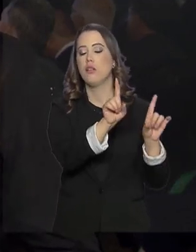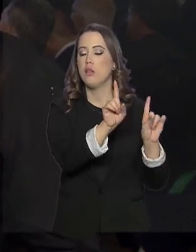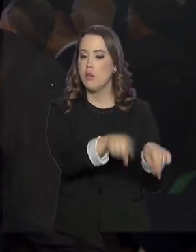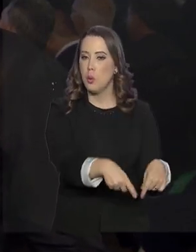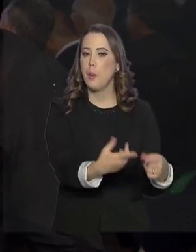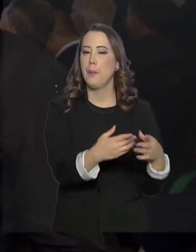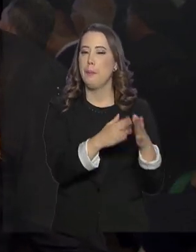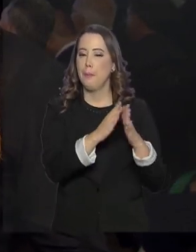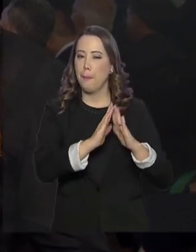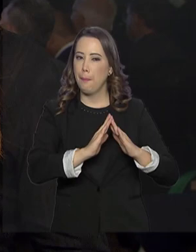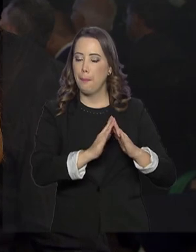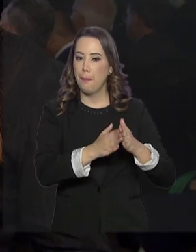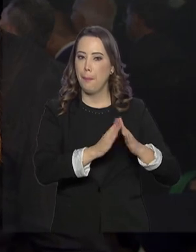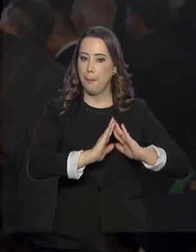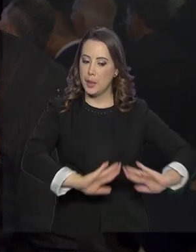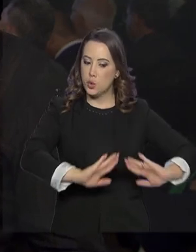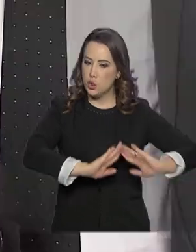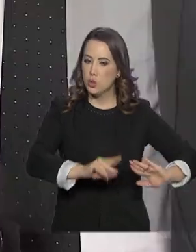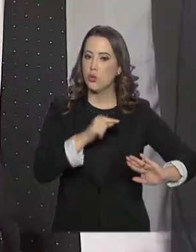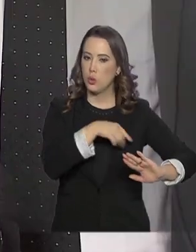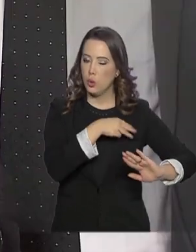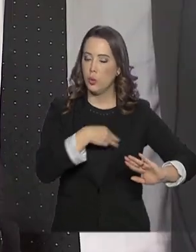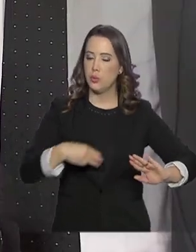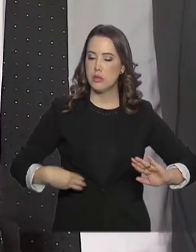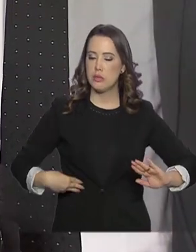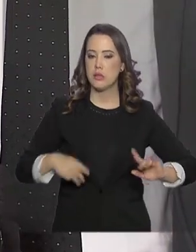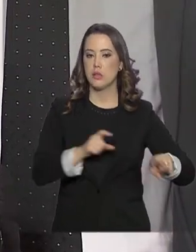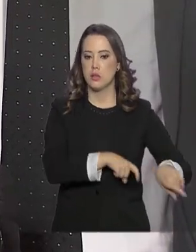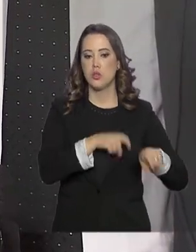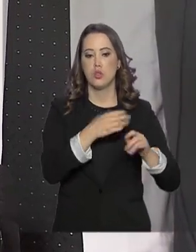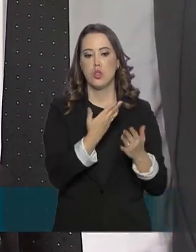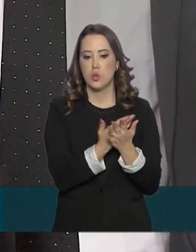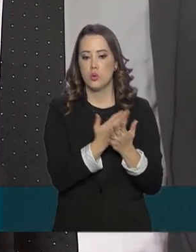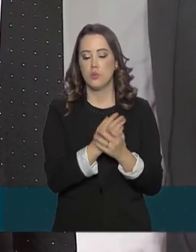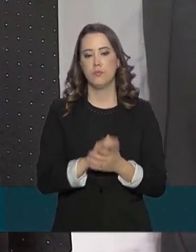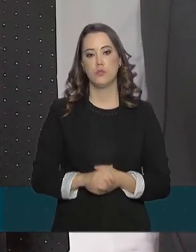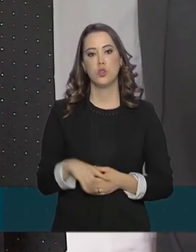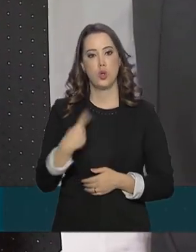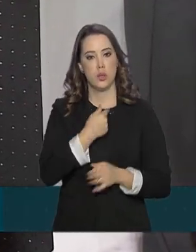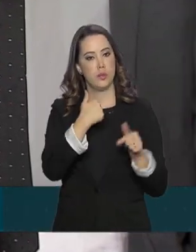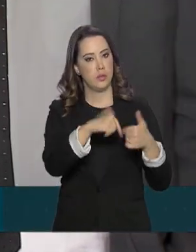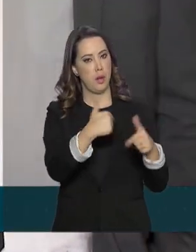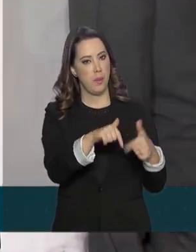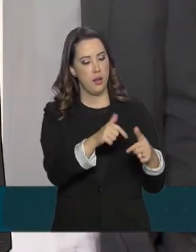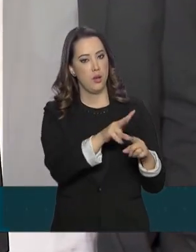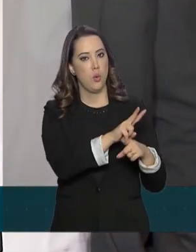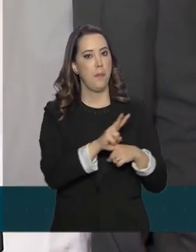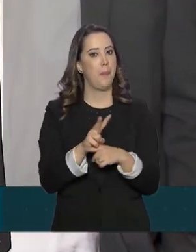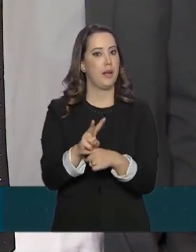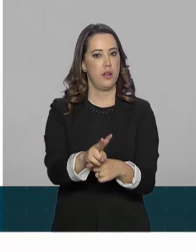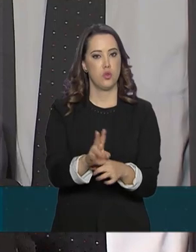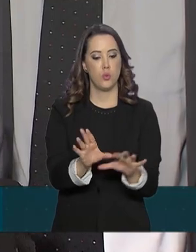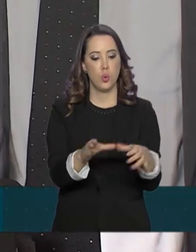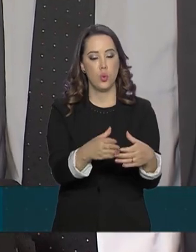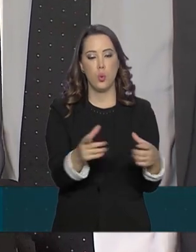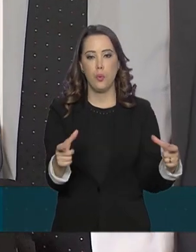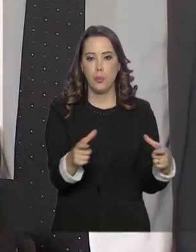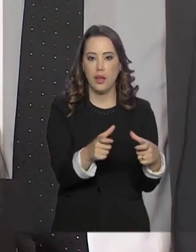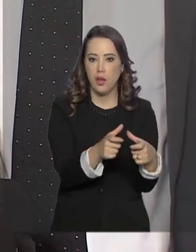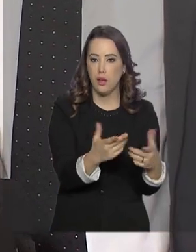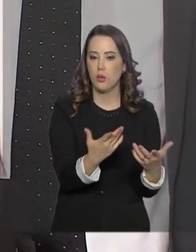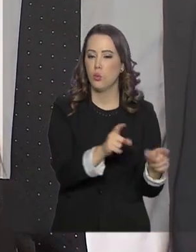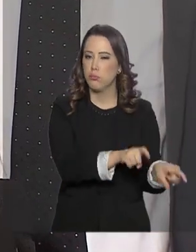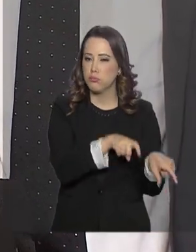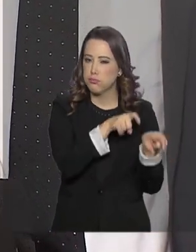analisados pelo Ministério da Agricultura. Nós trabalhamos o crédito para o pequeno produtor rural e deu certo. Nós temos aí